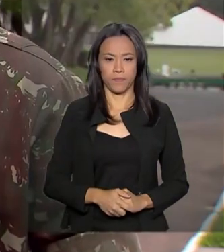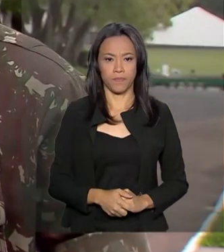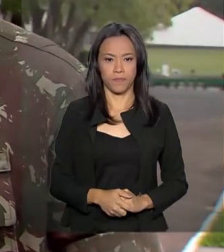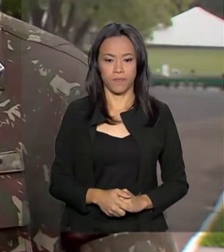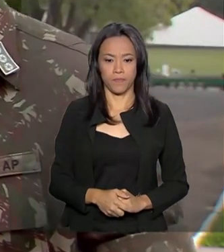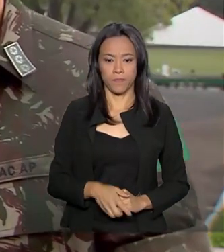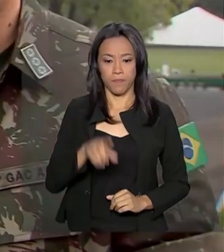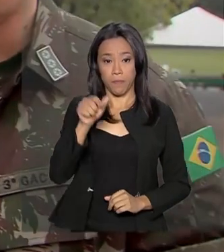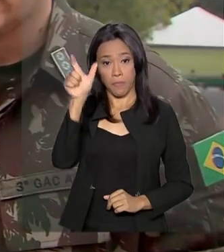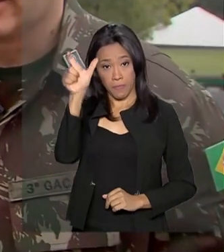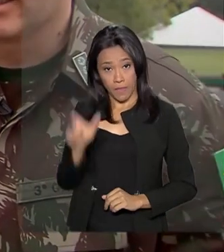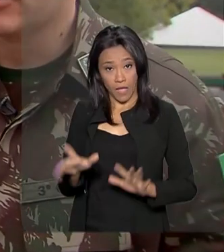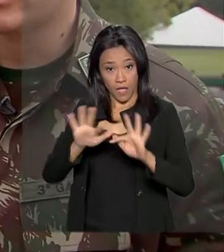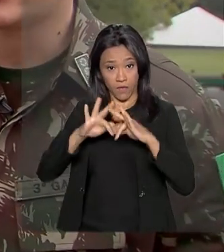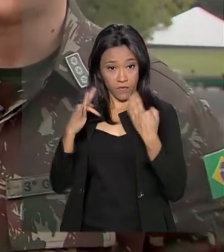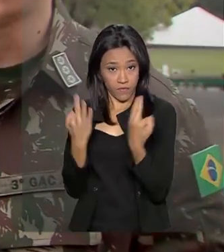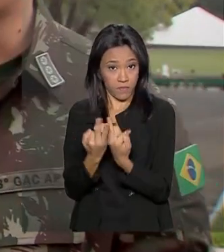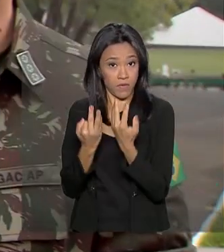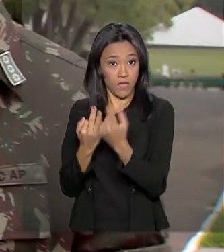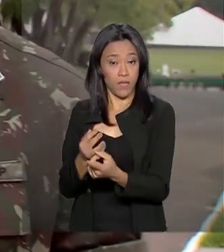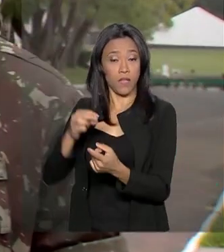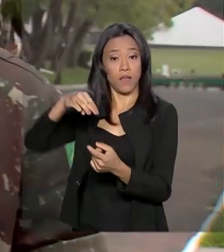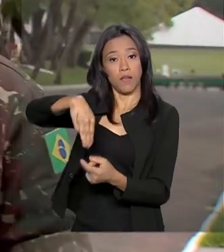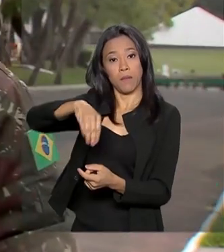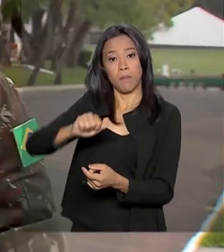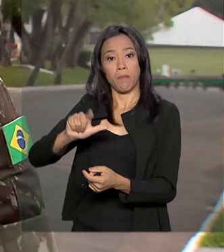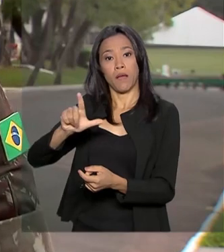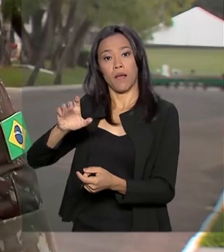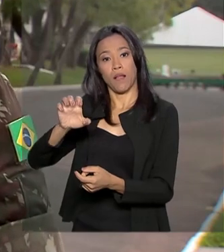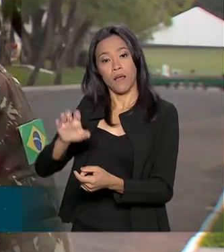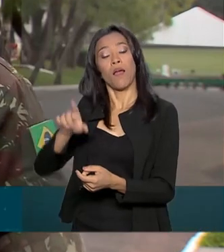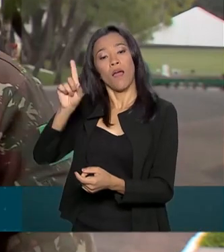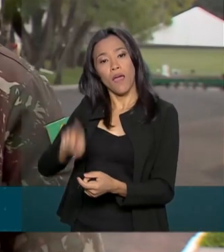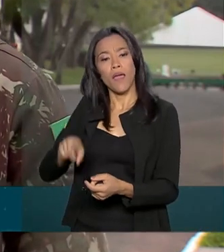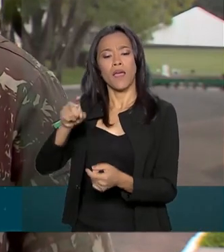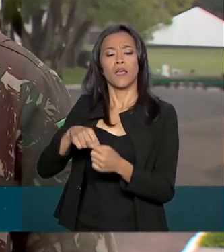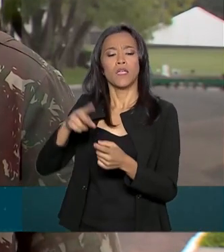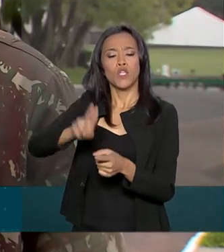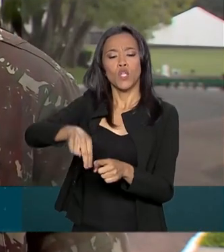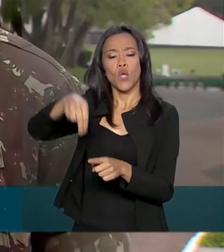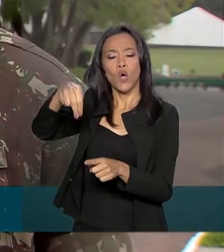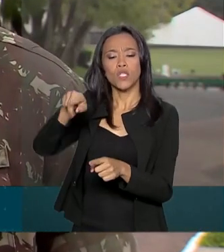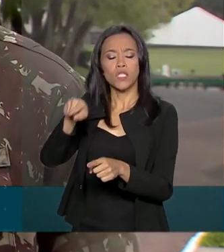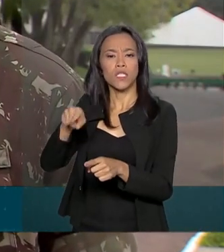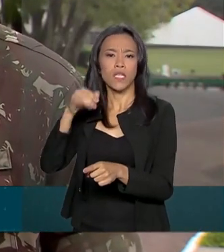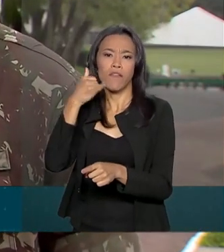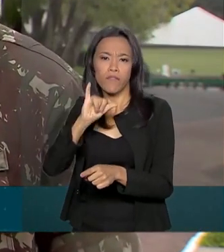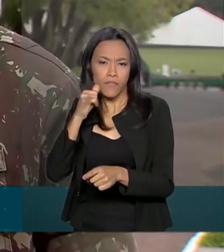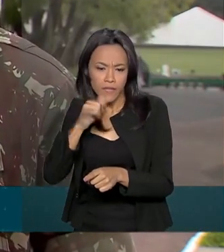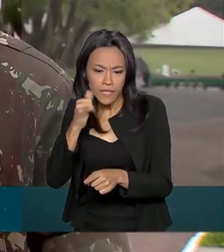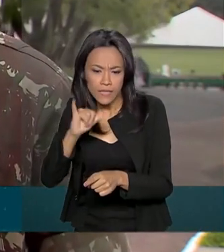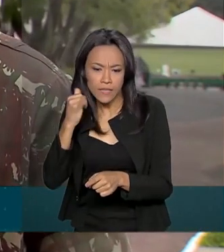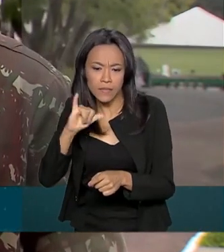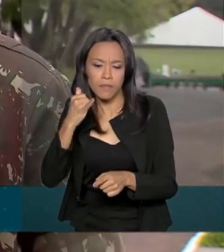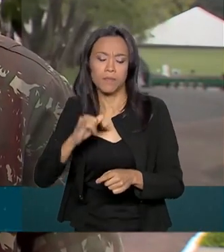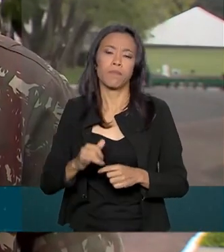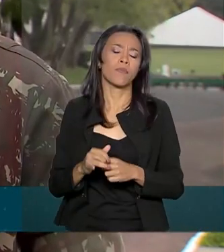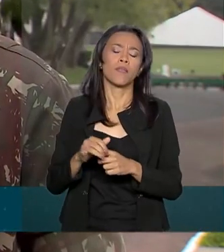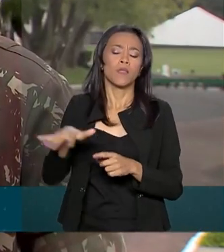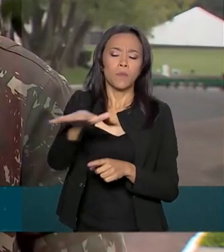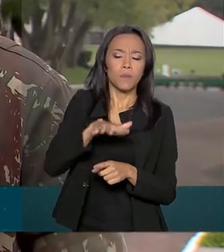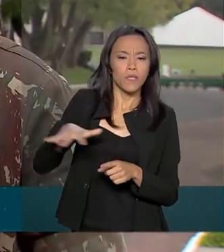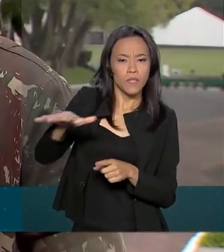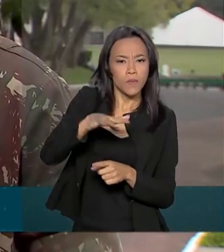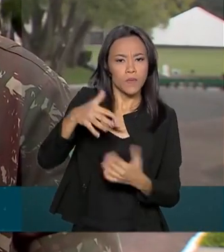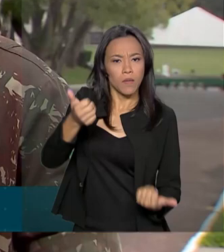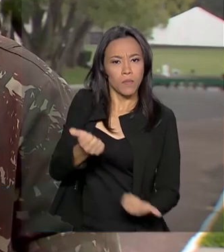A família Malé é de origem francesa, do norte da França, de Dunkerque. Durante a Revolução, no período